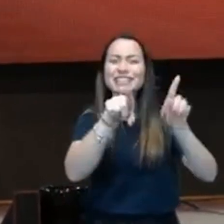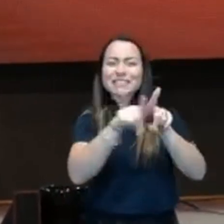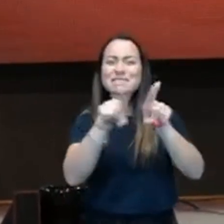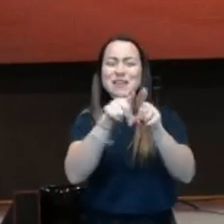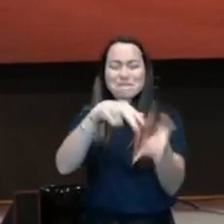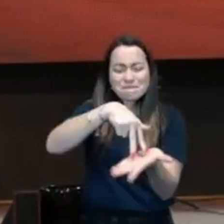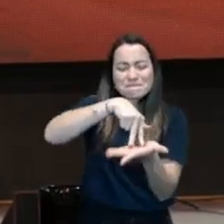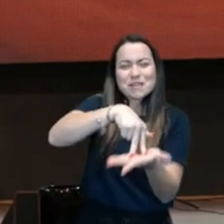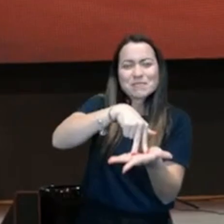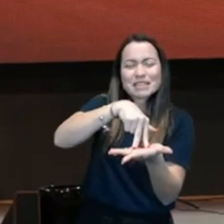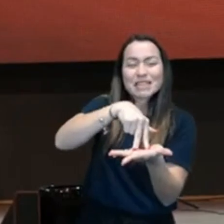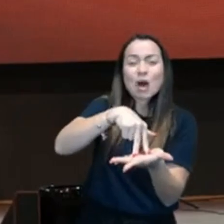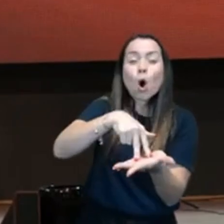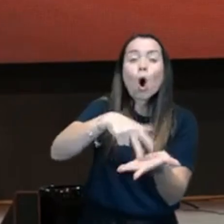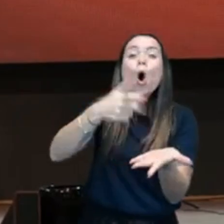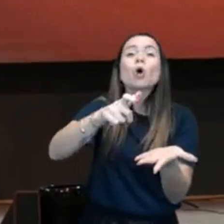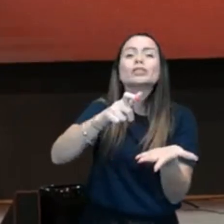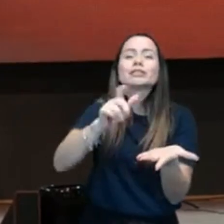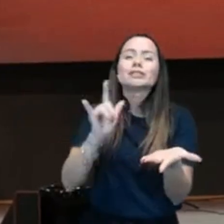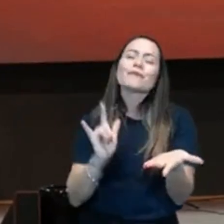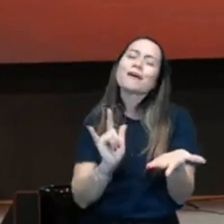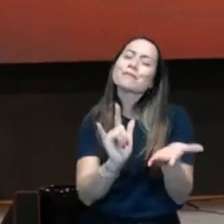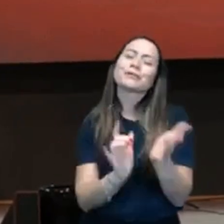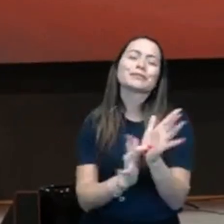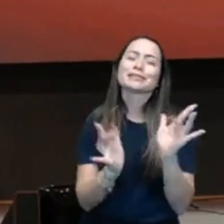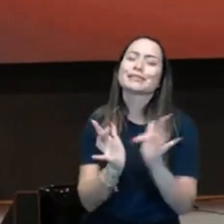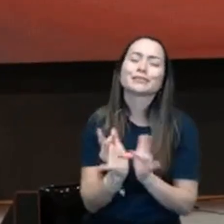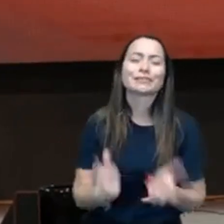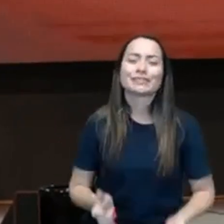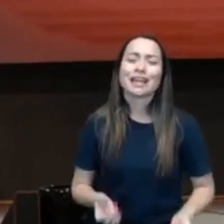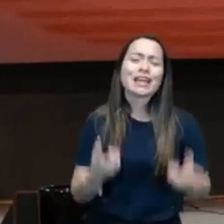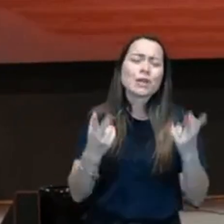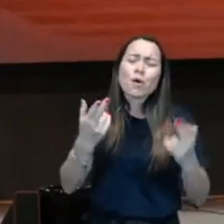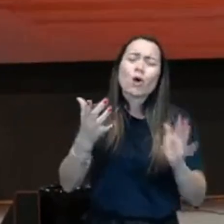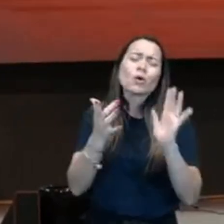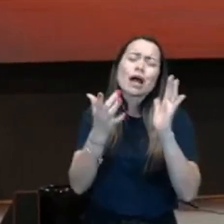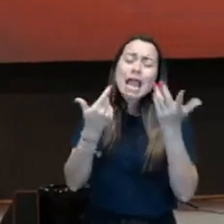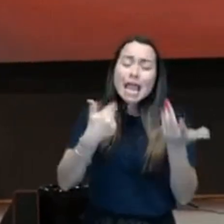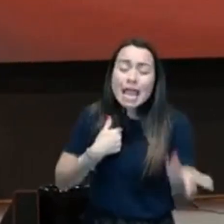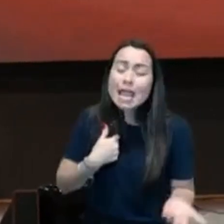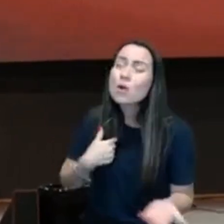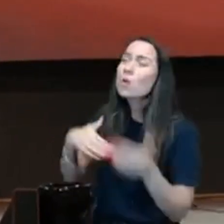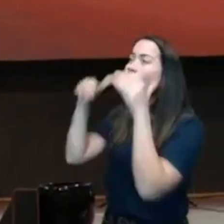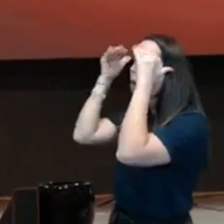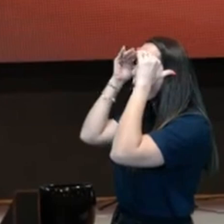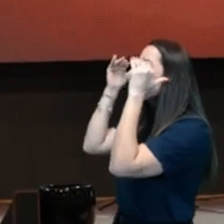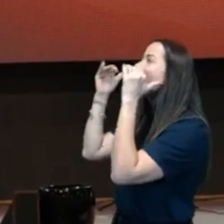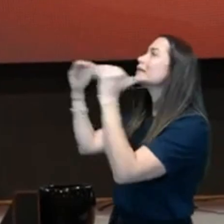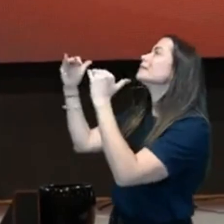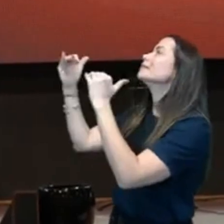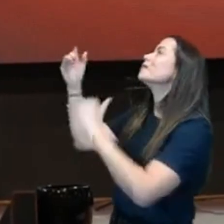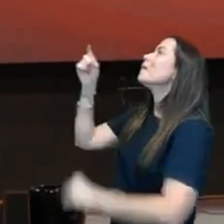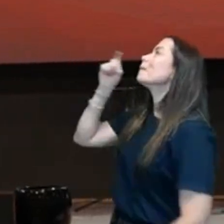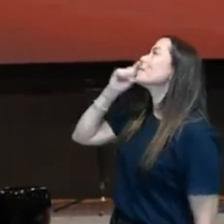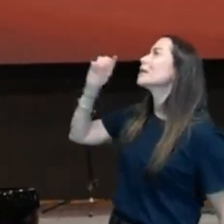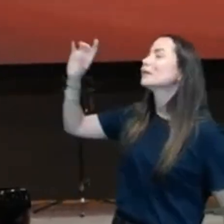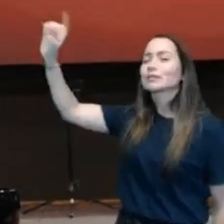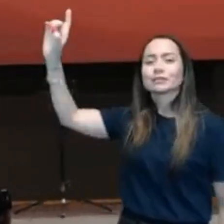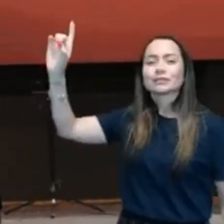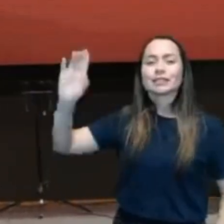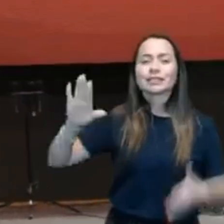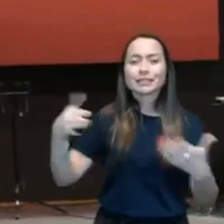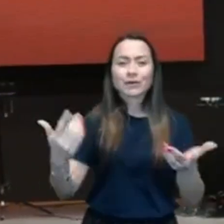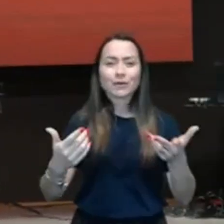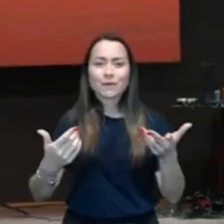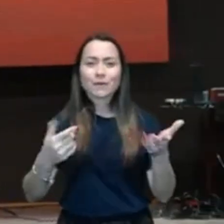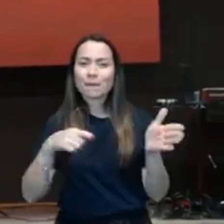os mandamentos, de meu Pai, e em seu amor permaneço. A resposta da segunda pergunta, como permanecer em